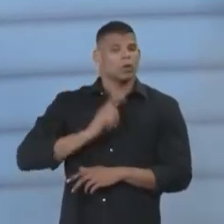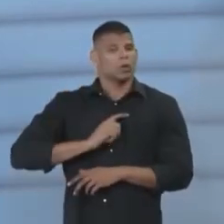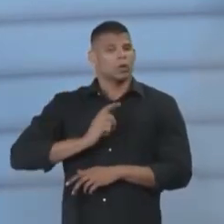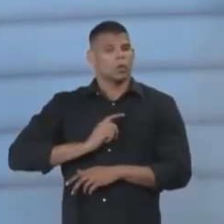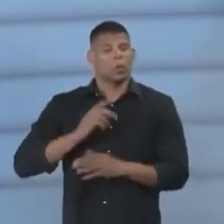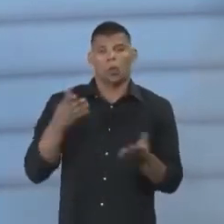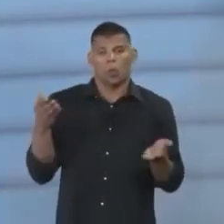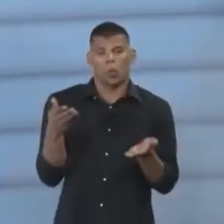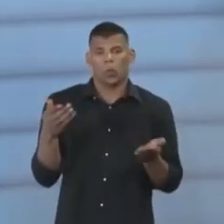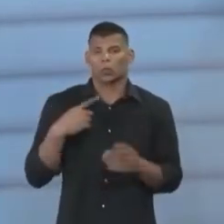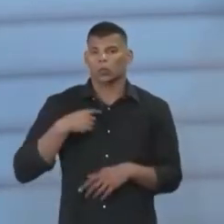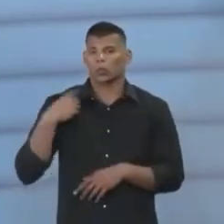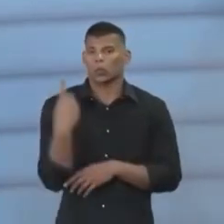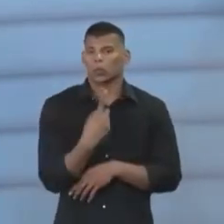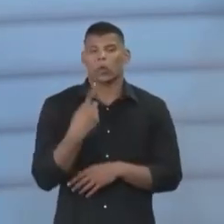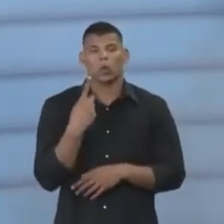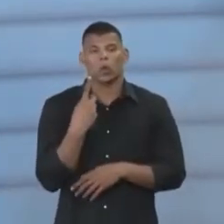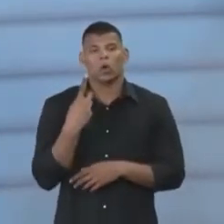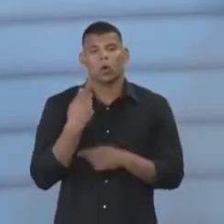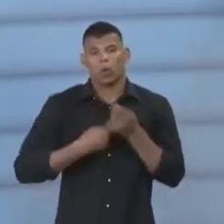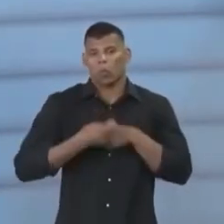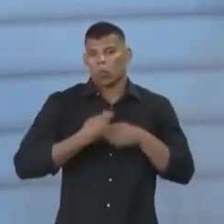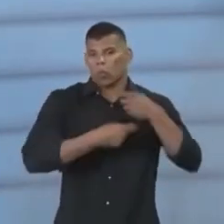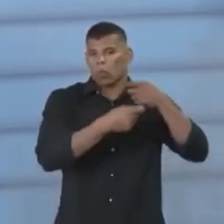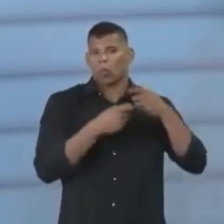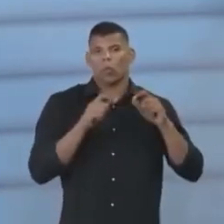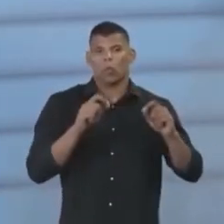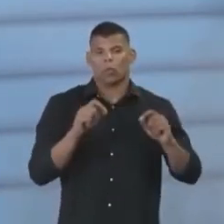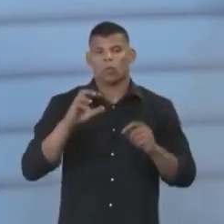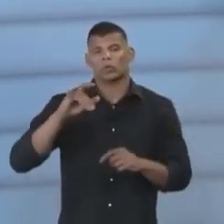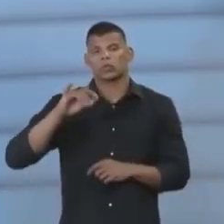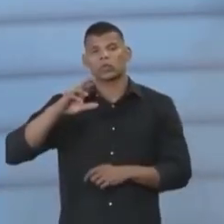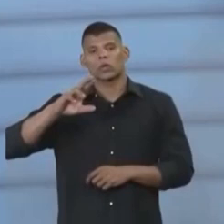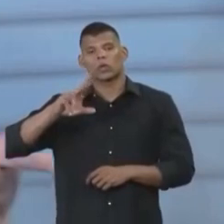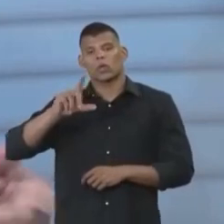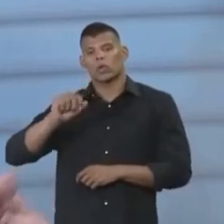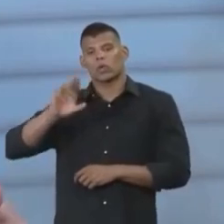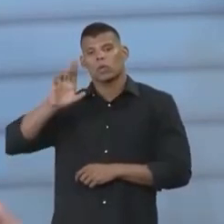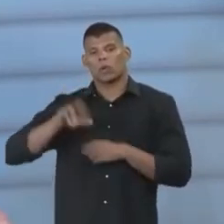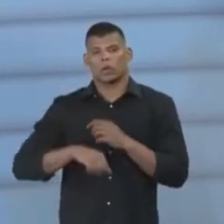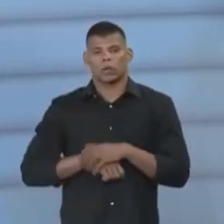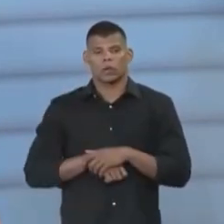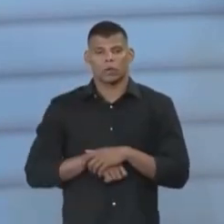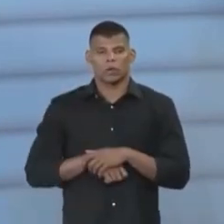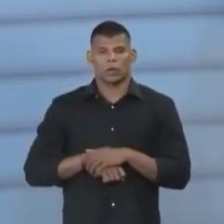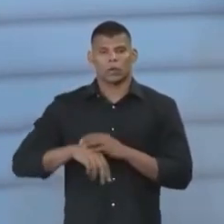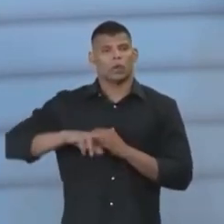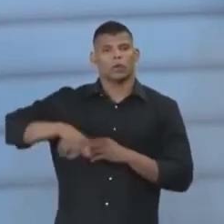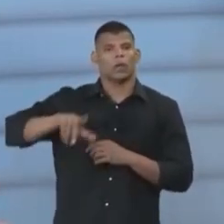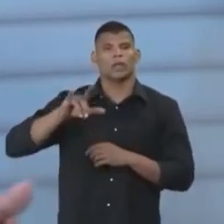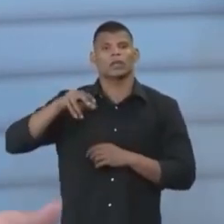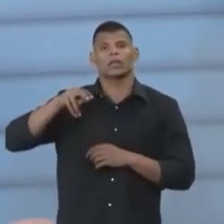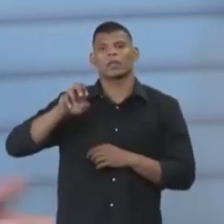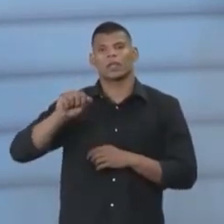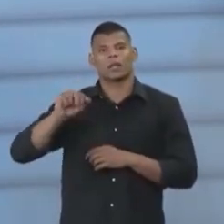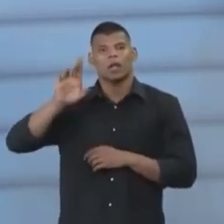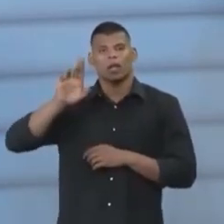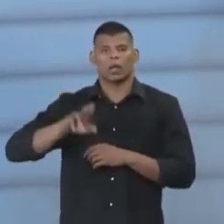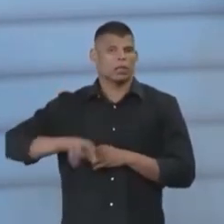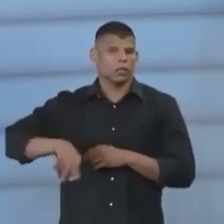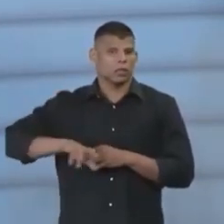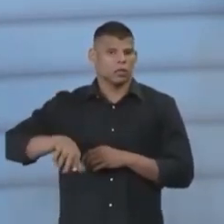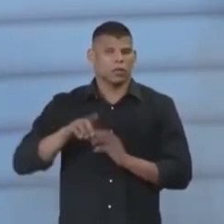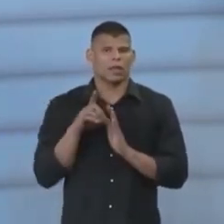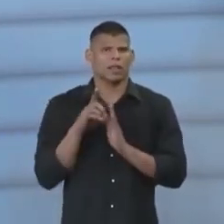hoje nós vivemos uma economia circular e não mais uma economia linear. Então, isso, da